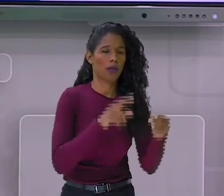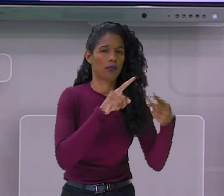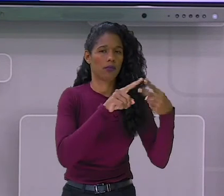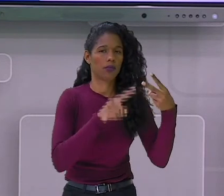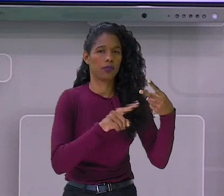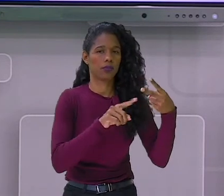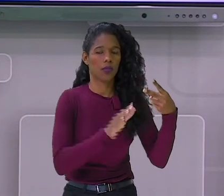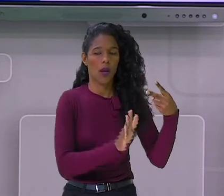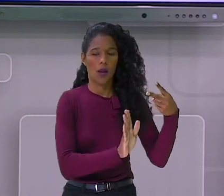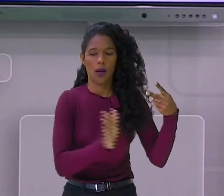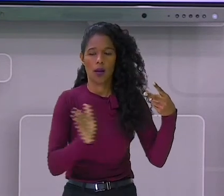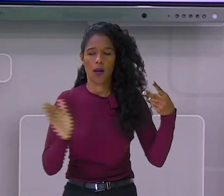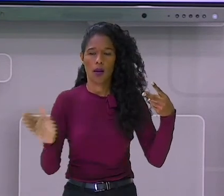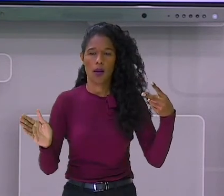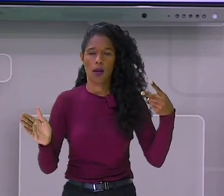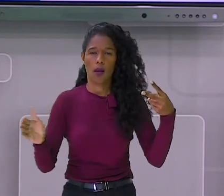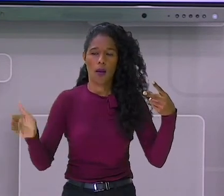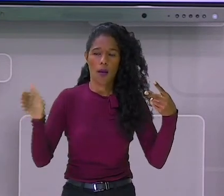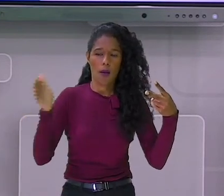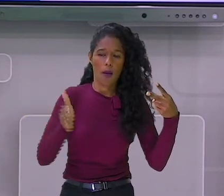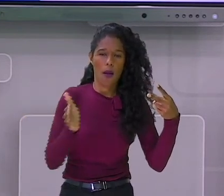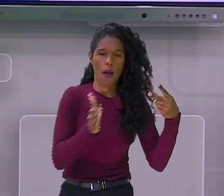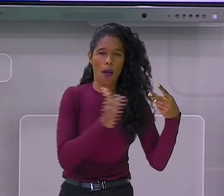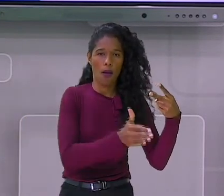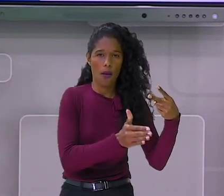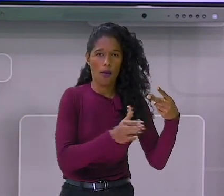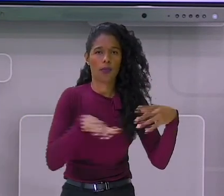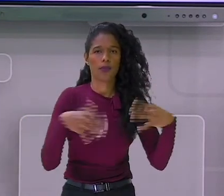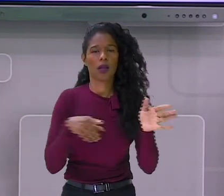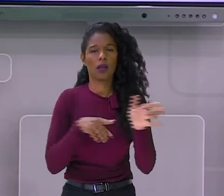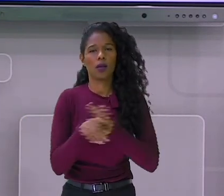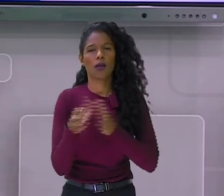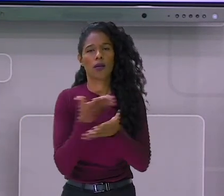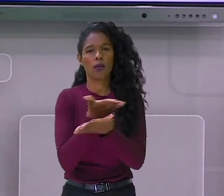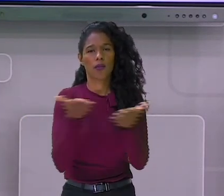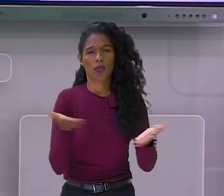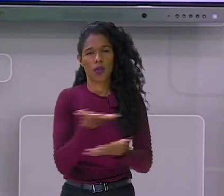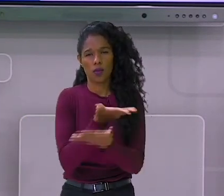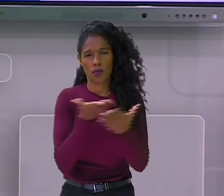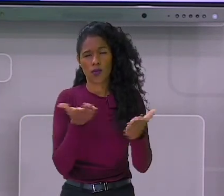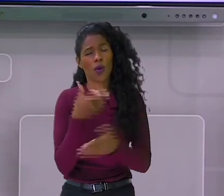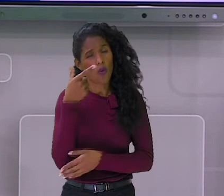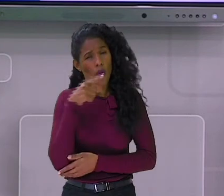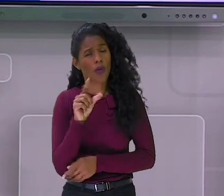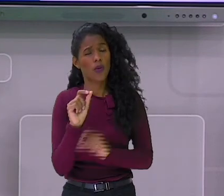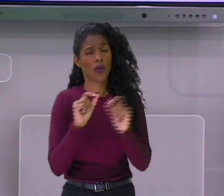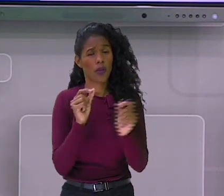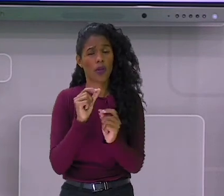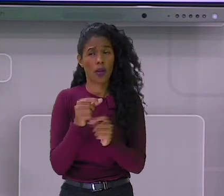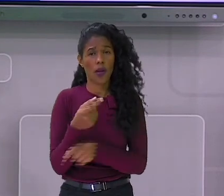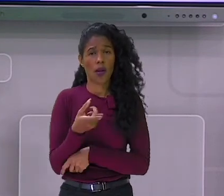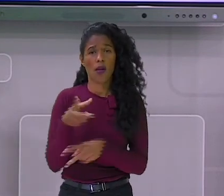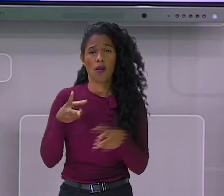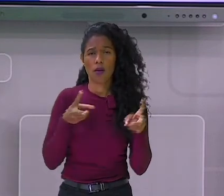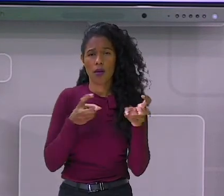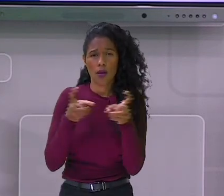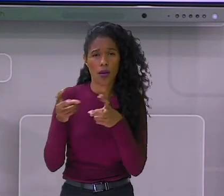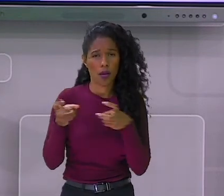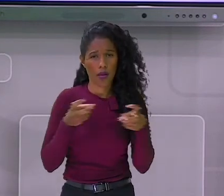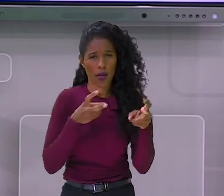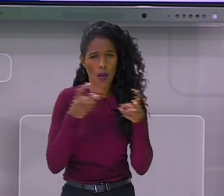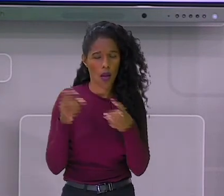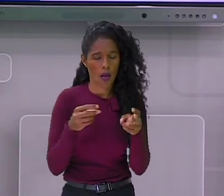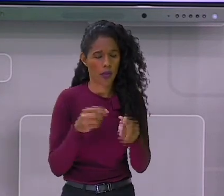Agora, eu faço uma pergunta para vocês. Será que vocês conseguem observar os seus